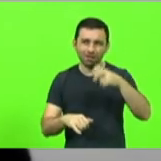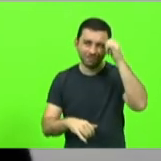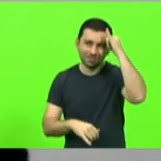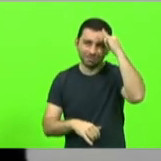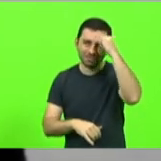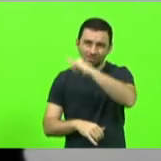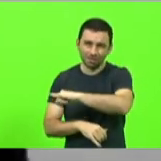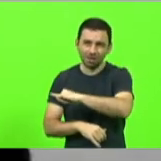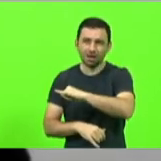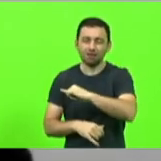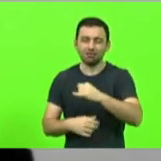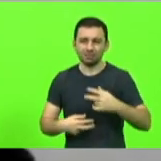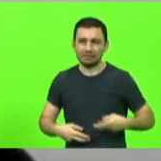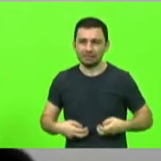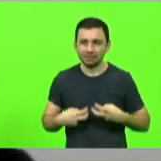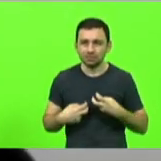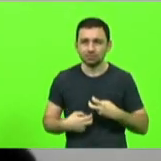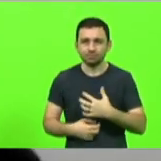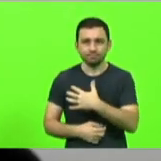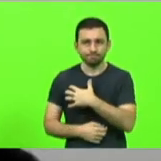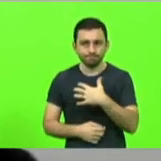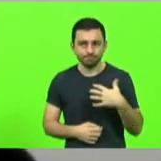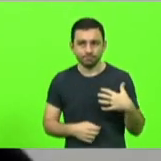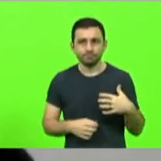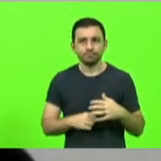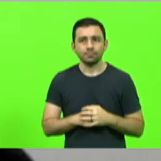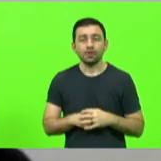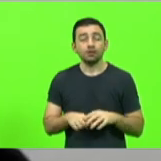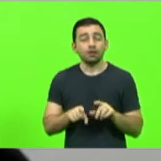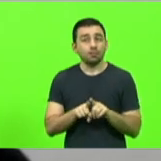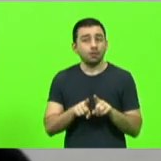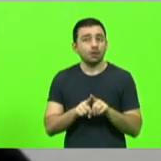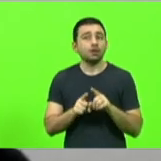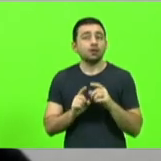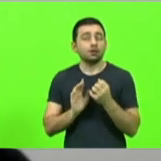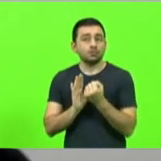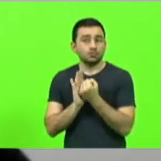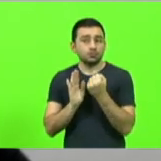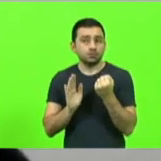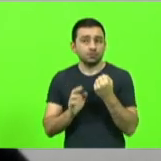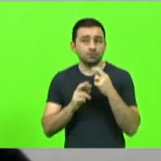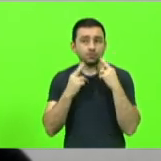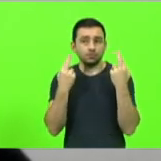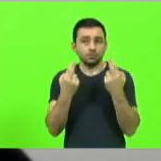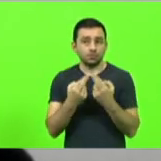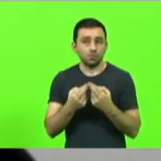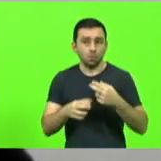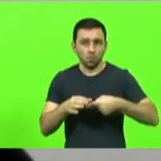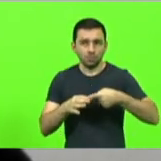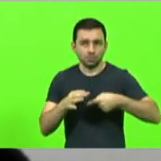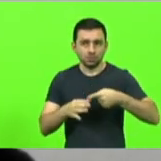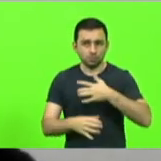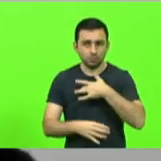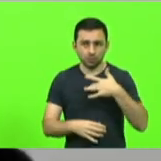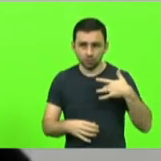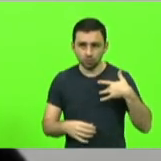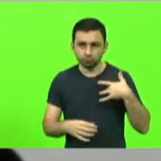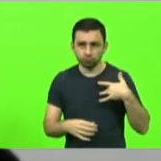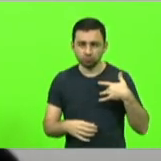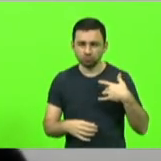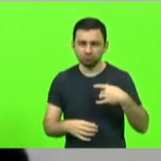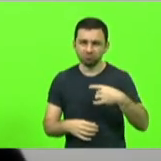câncer de mama. quero fazer um registro também que nós tivemos na nossa reunião da Comissão de Saúde agora